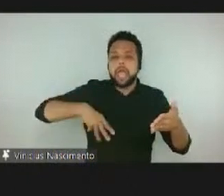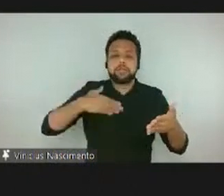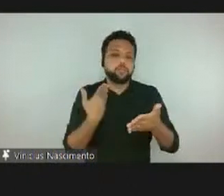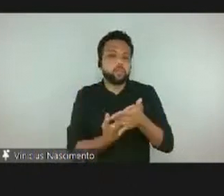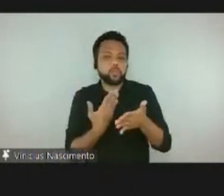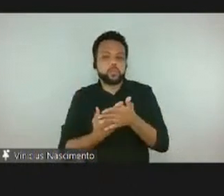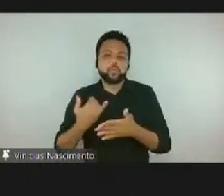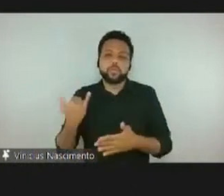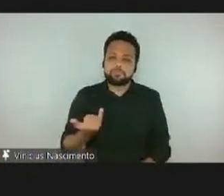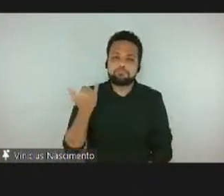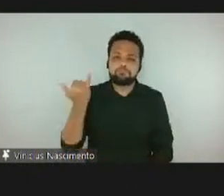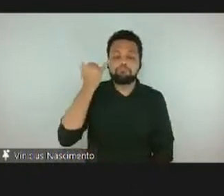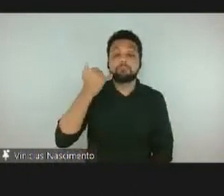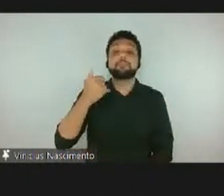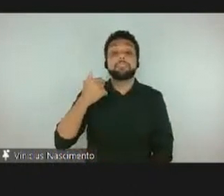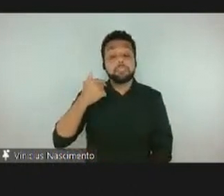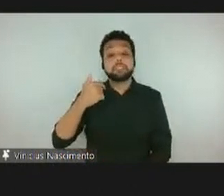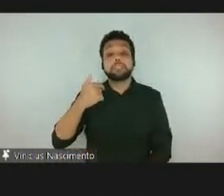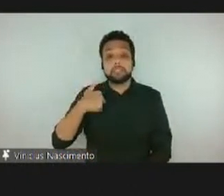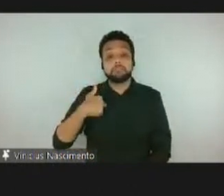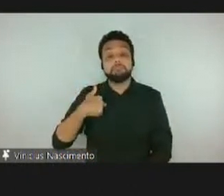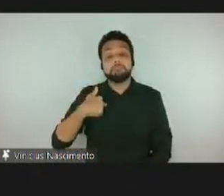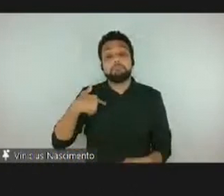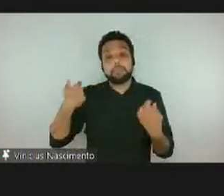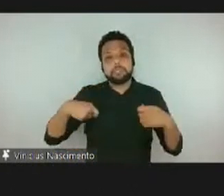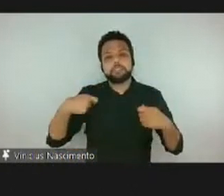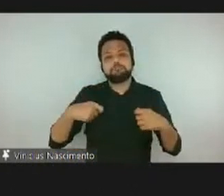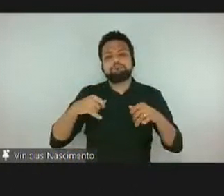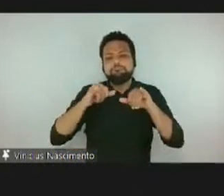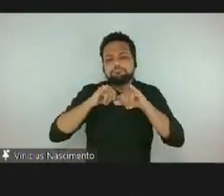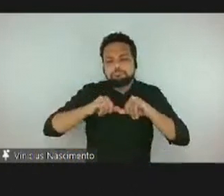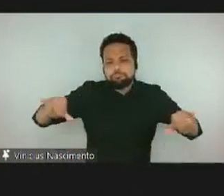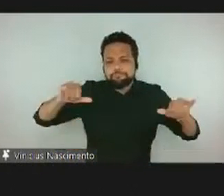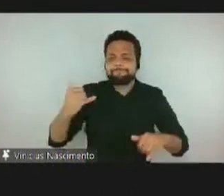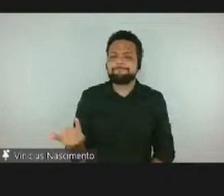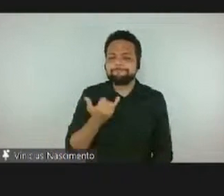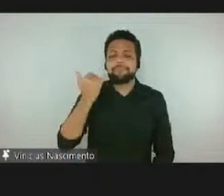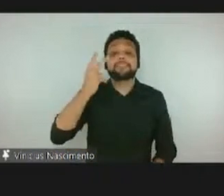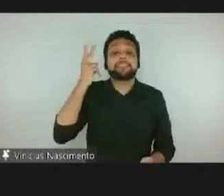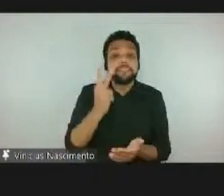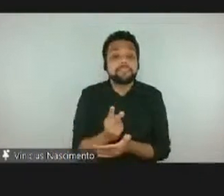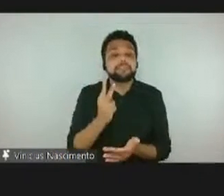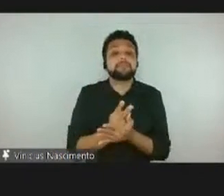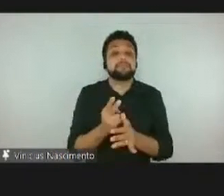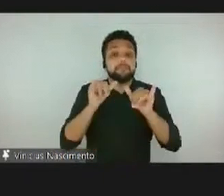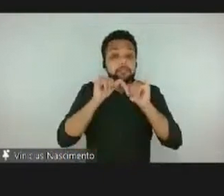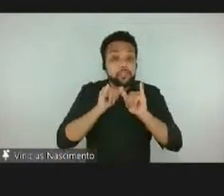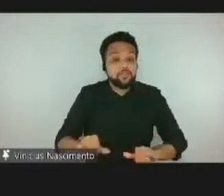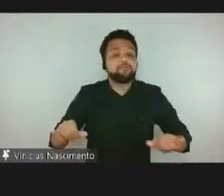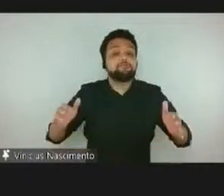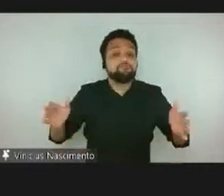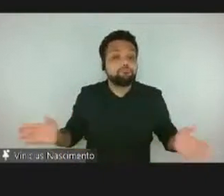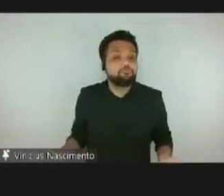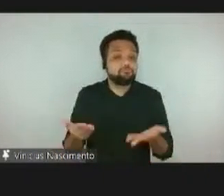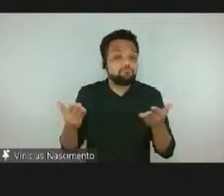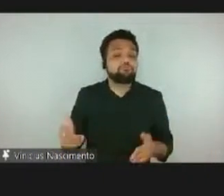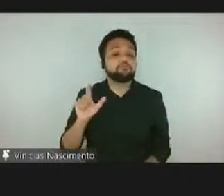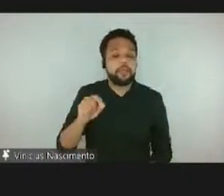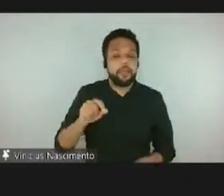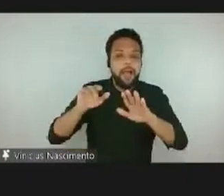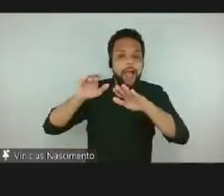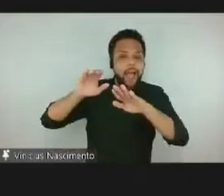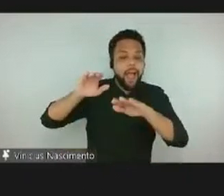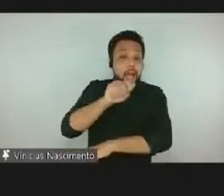importante eu colocar que eu sempre divulgo e incentivo que os alunos do